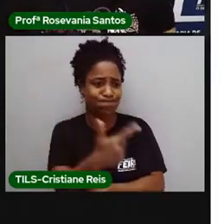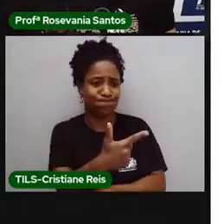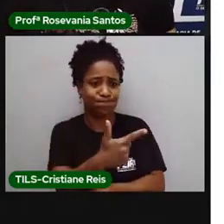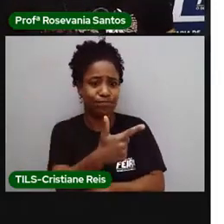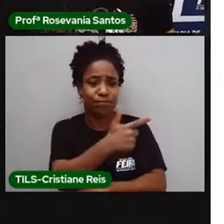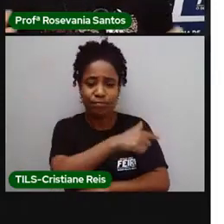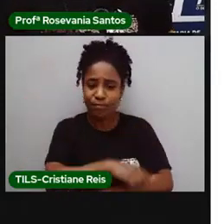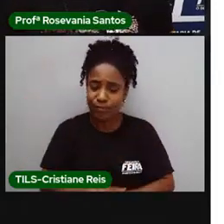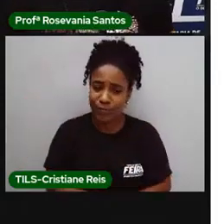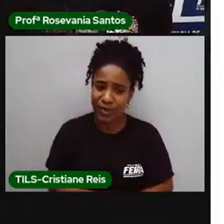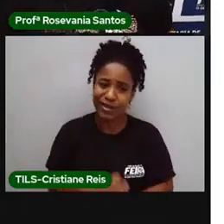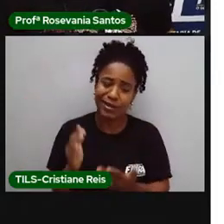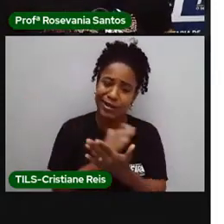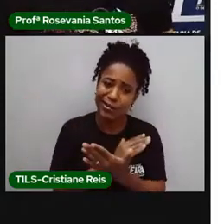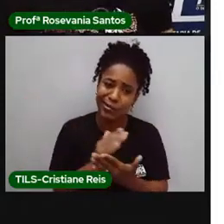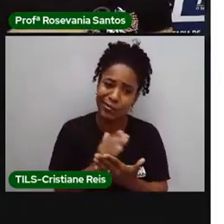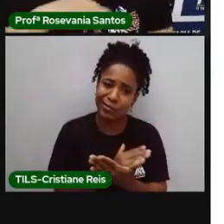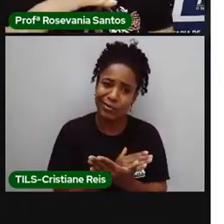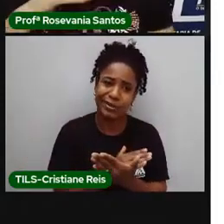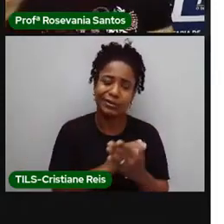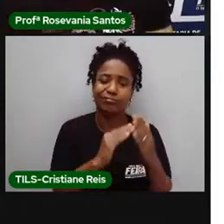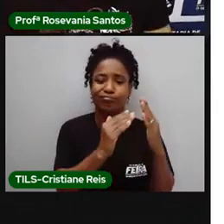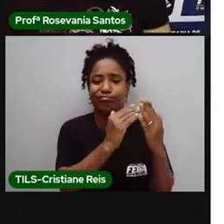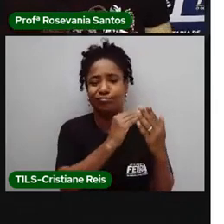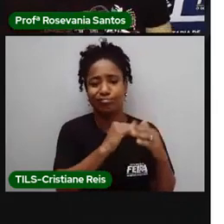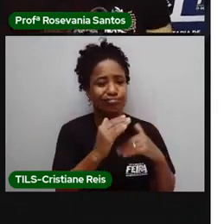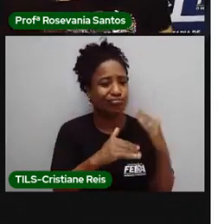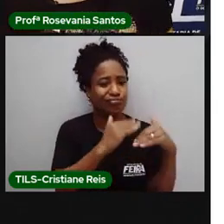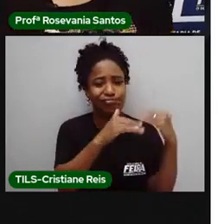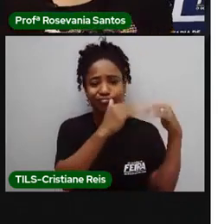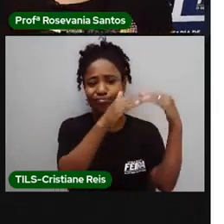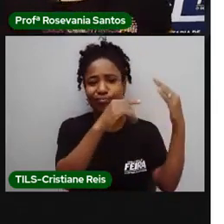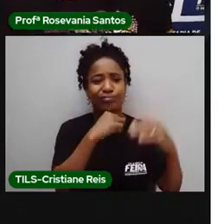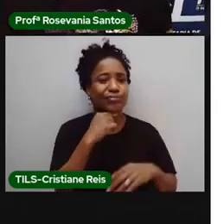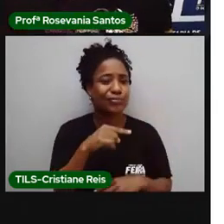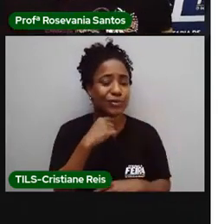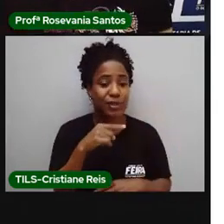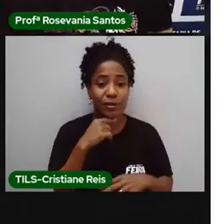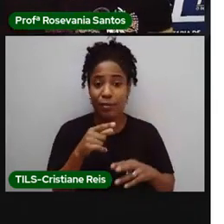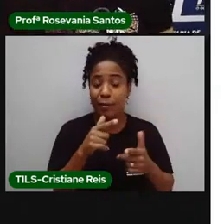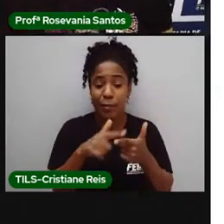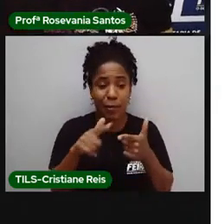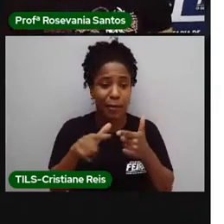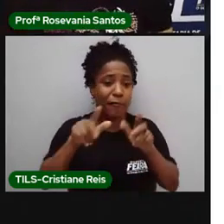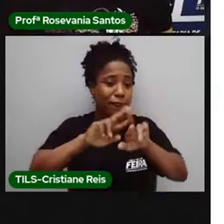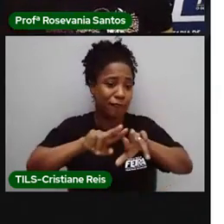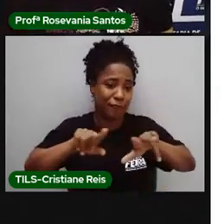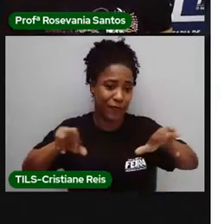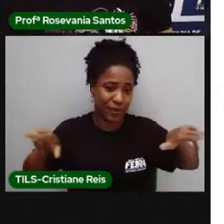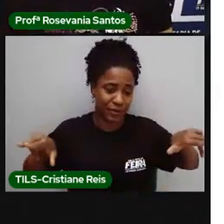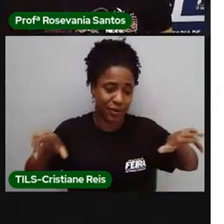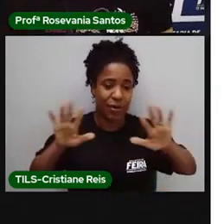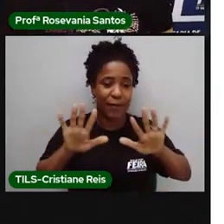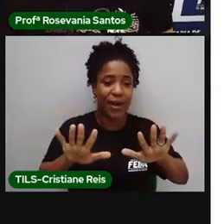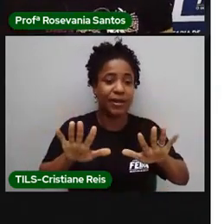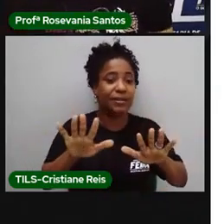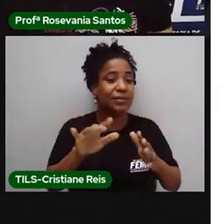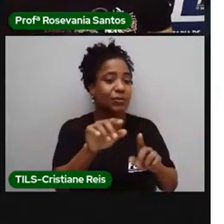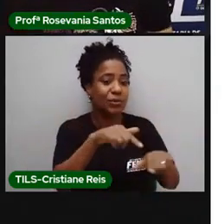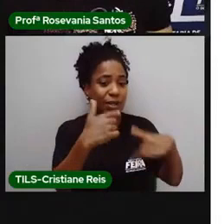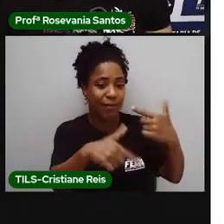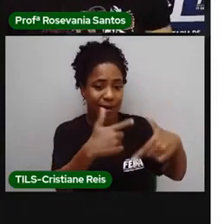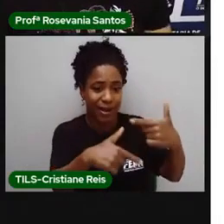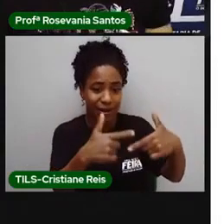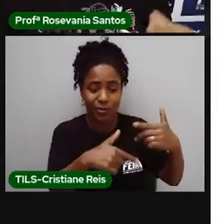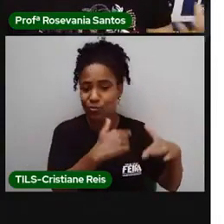E outras pessoas, infelizmente, não vão. São uma série de questões que a gente não vai discutir aqui agora. Mas essa divisão social do trabalho